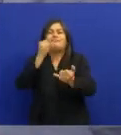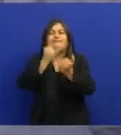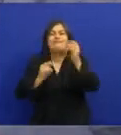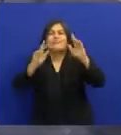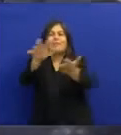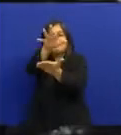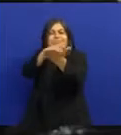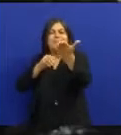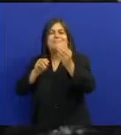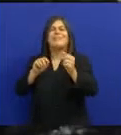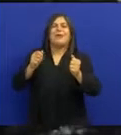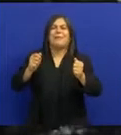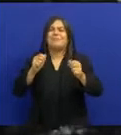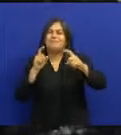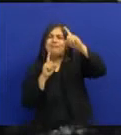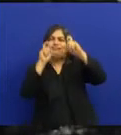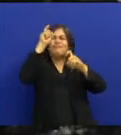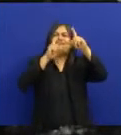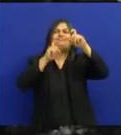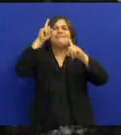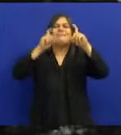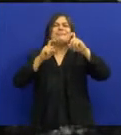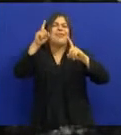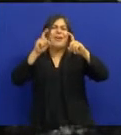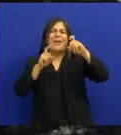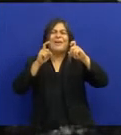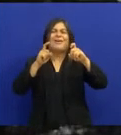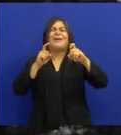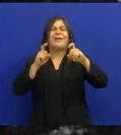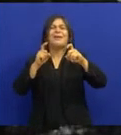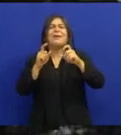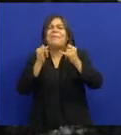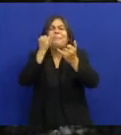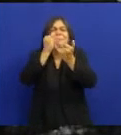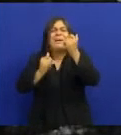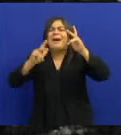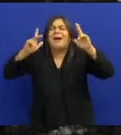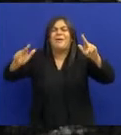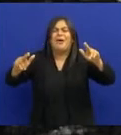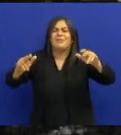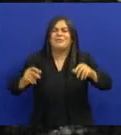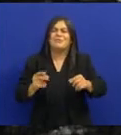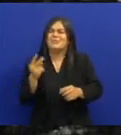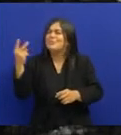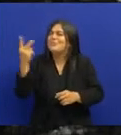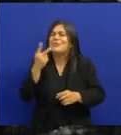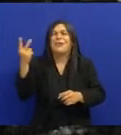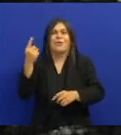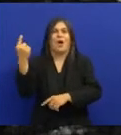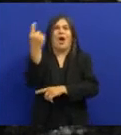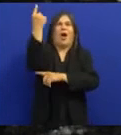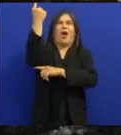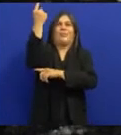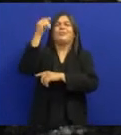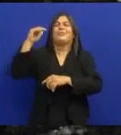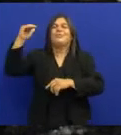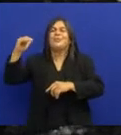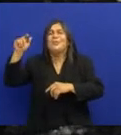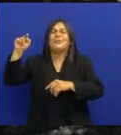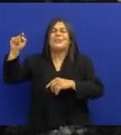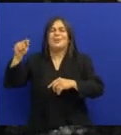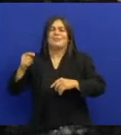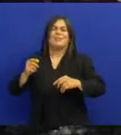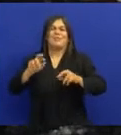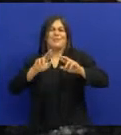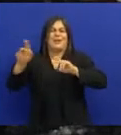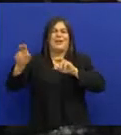ator As mungangas Tem umas fotos Inclusive Que são muito parecidas Os dois No jeito Um faz